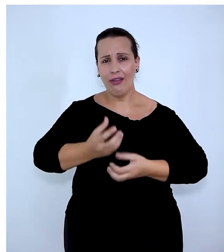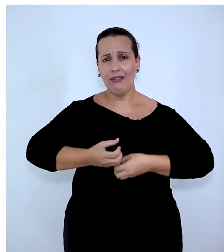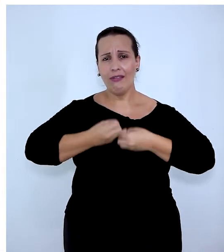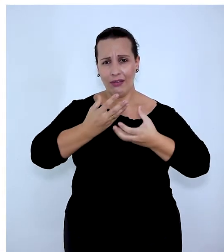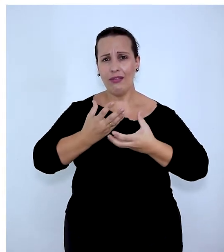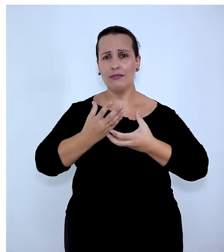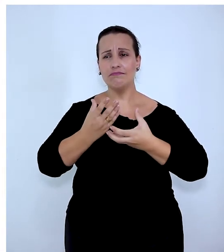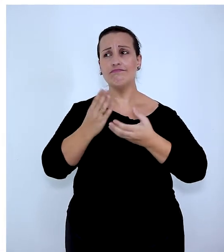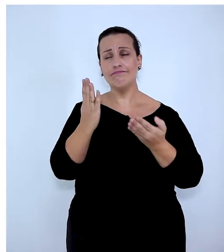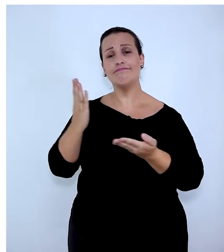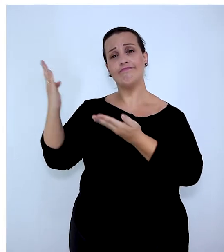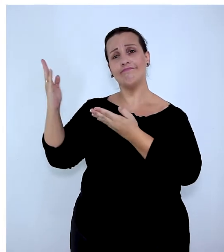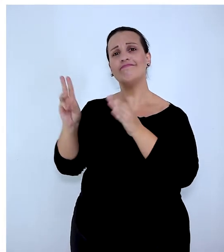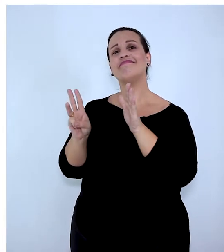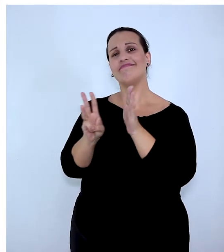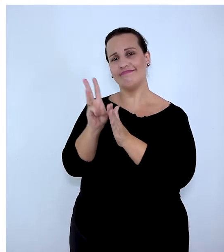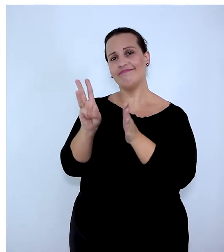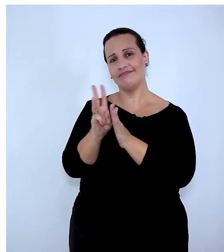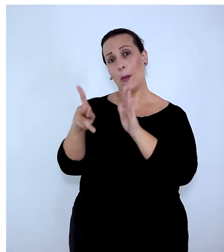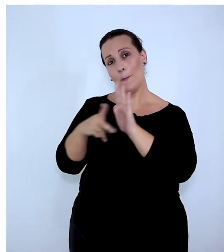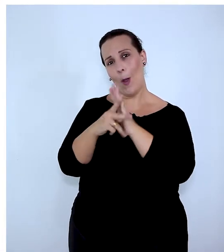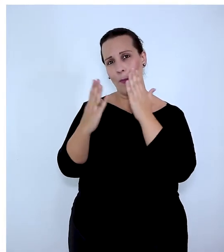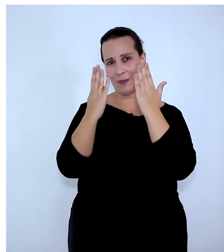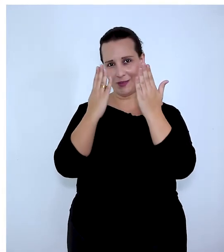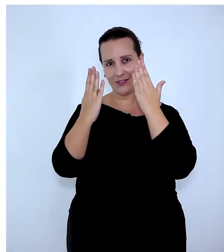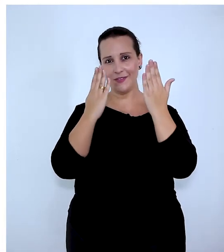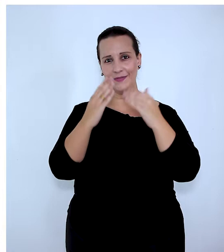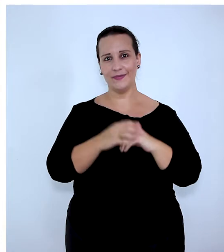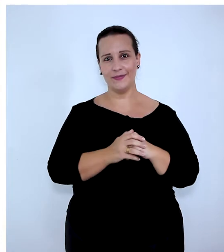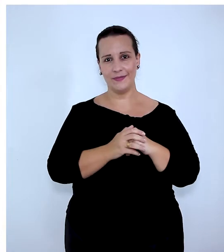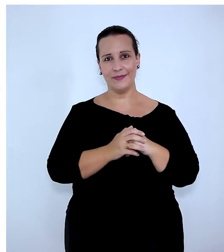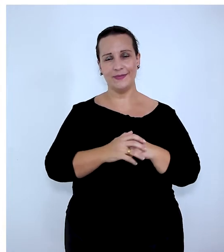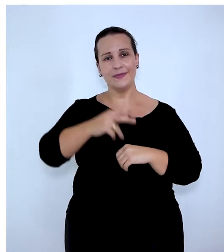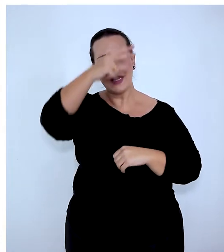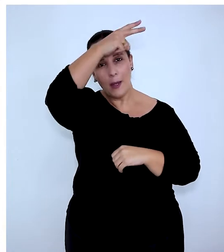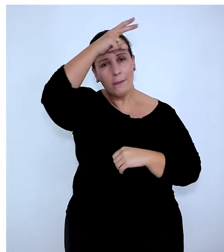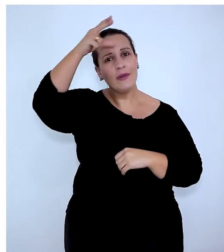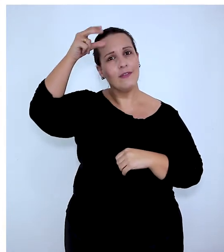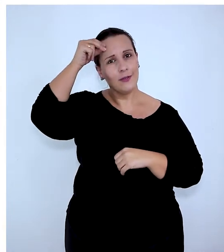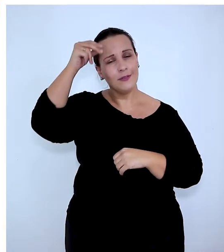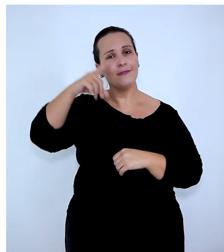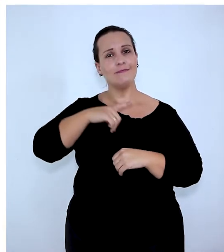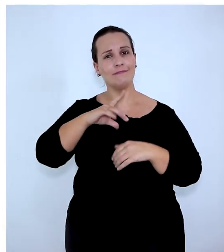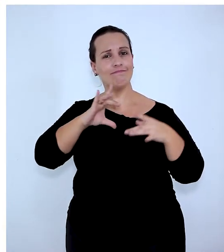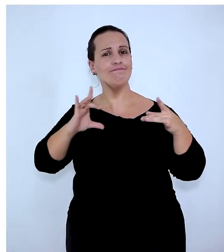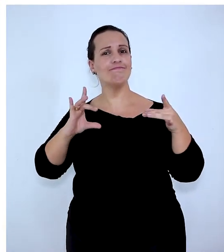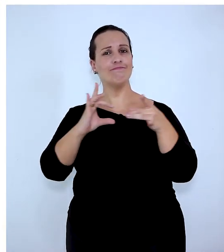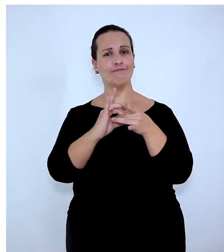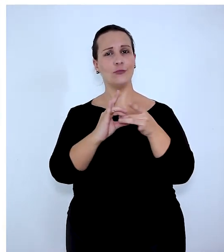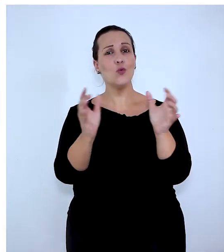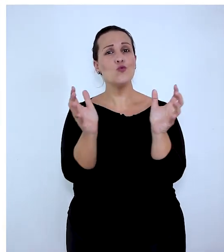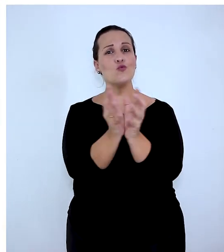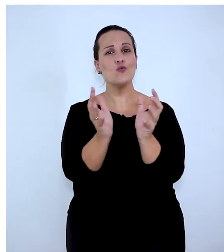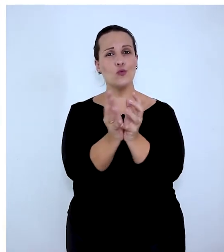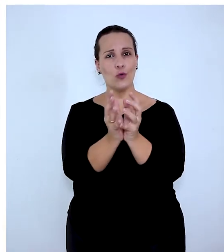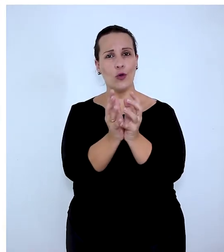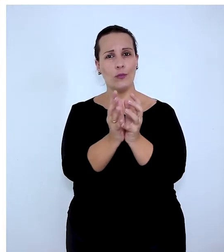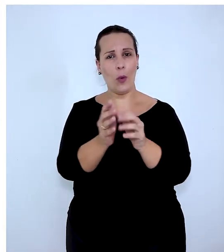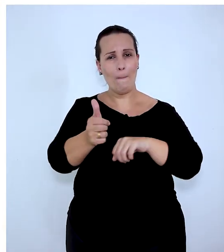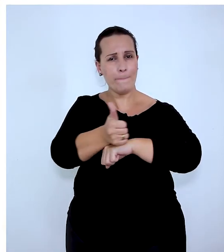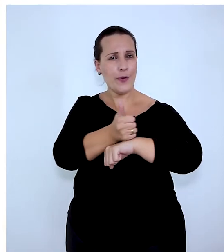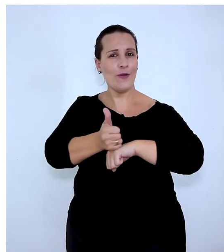-5609 para atendimento psicológico por telefone. A Prefeitura está estruturada e